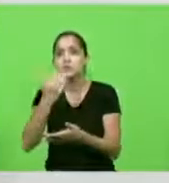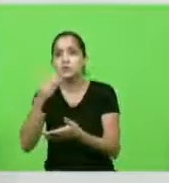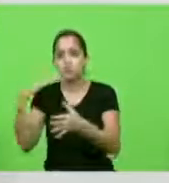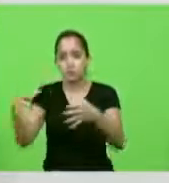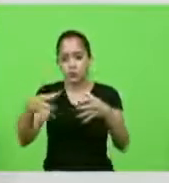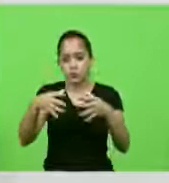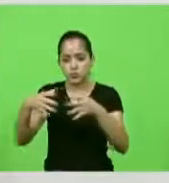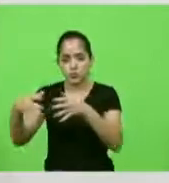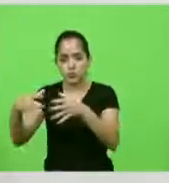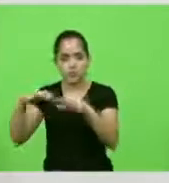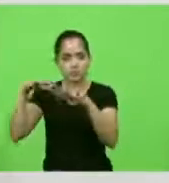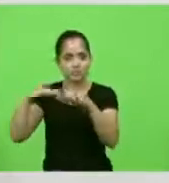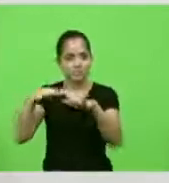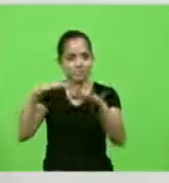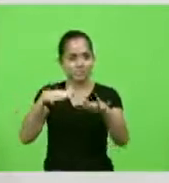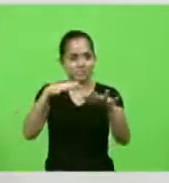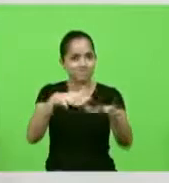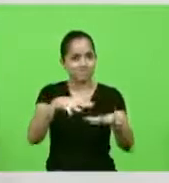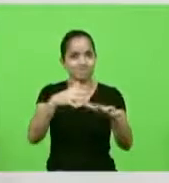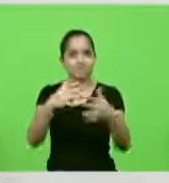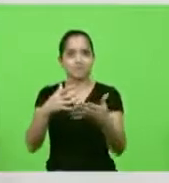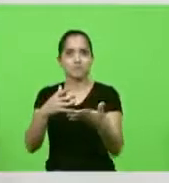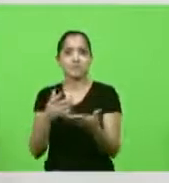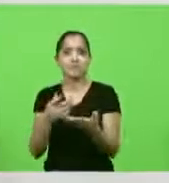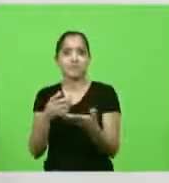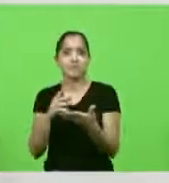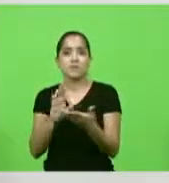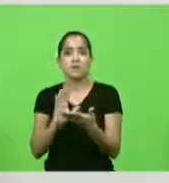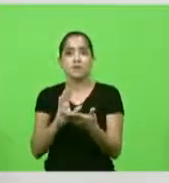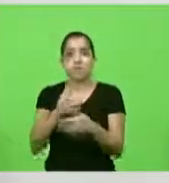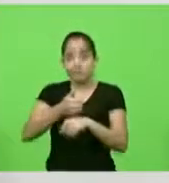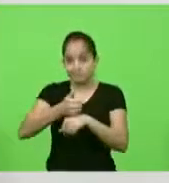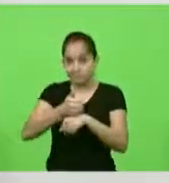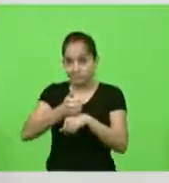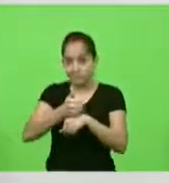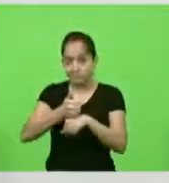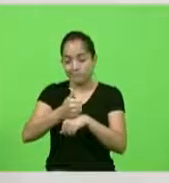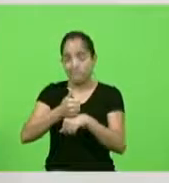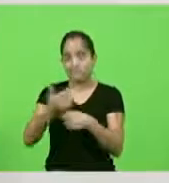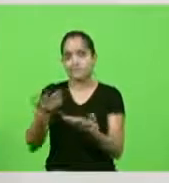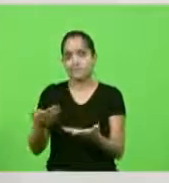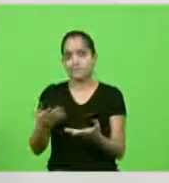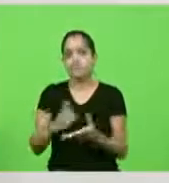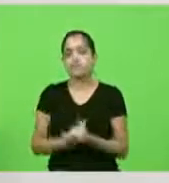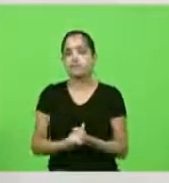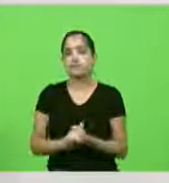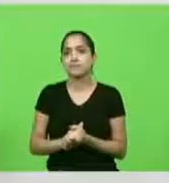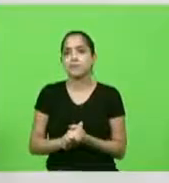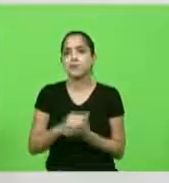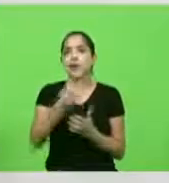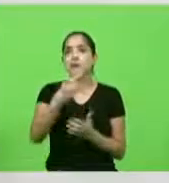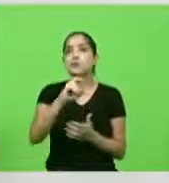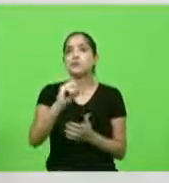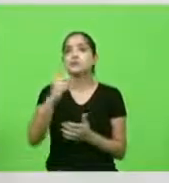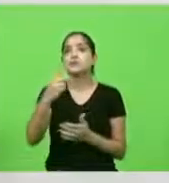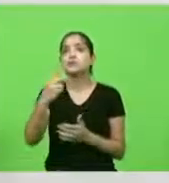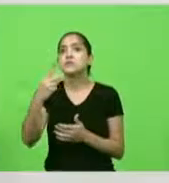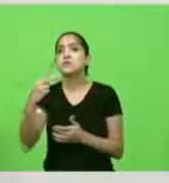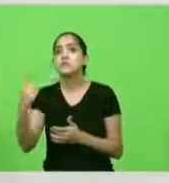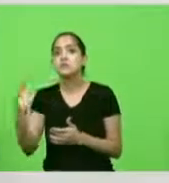conduzidas por manipuladores profissionais há dois mil e vinte um anos